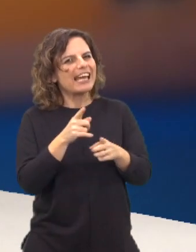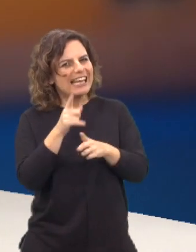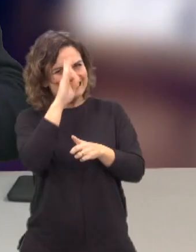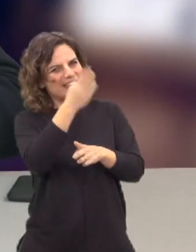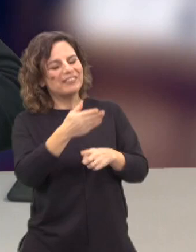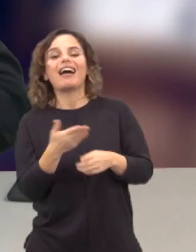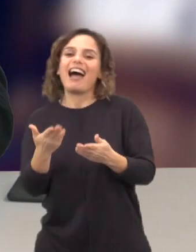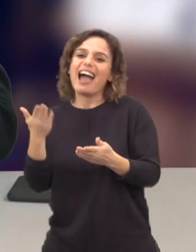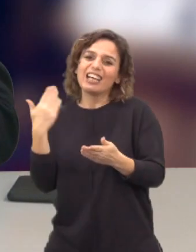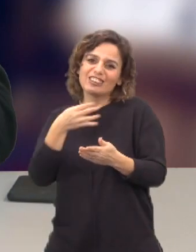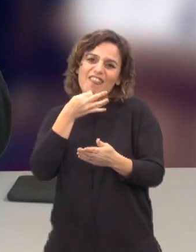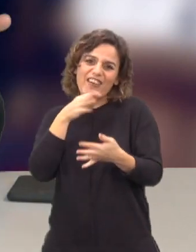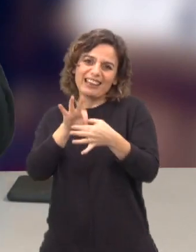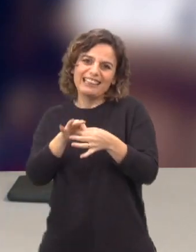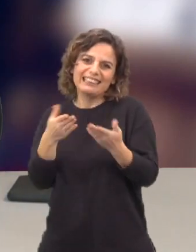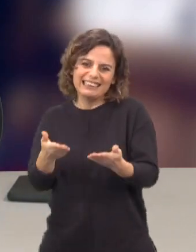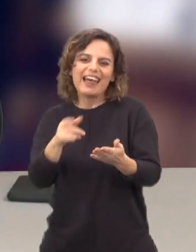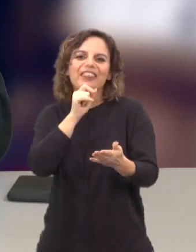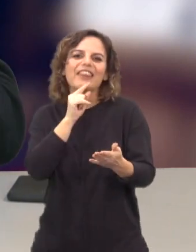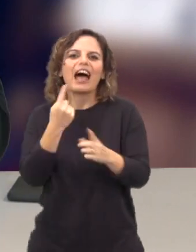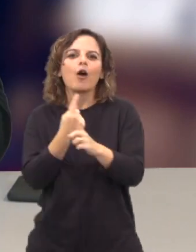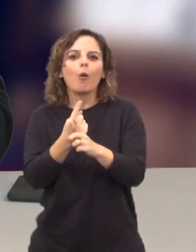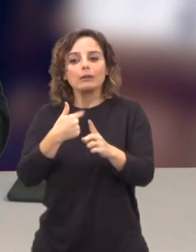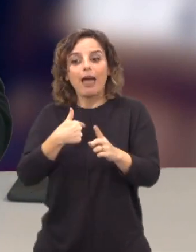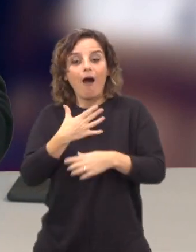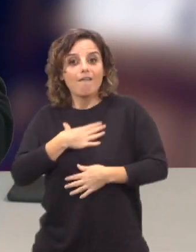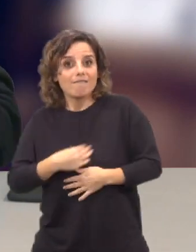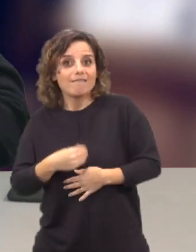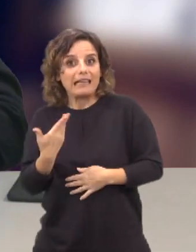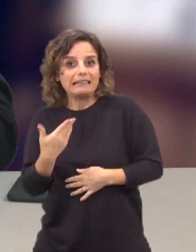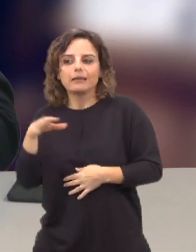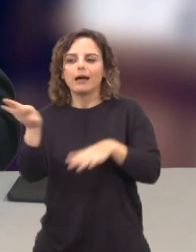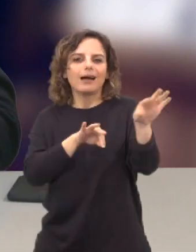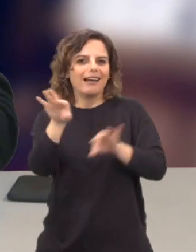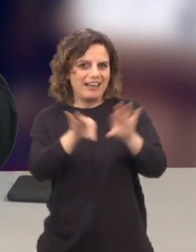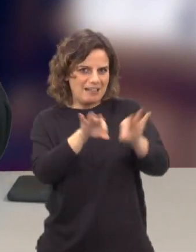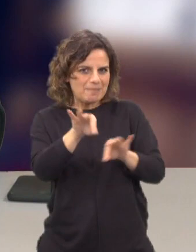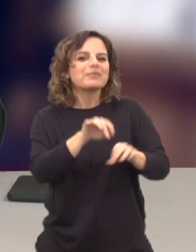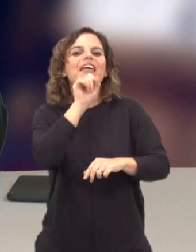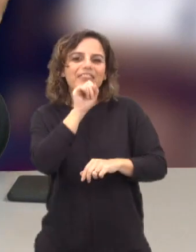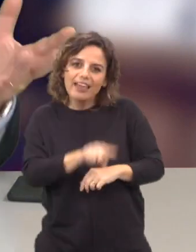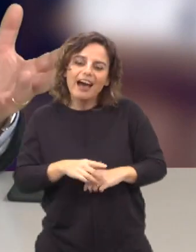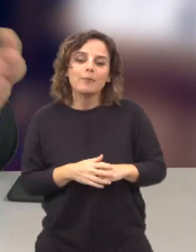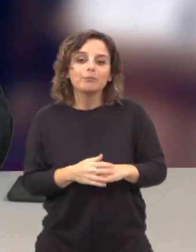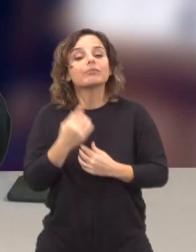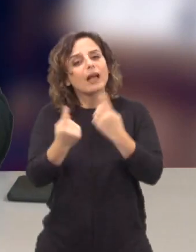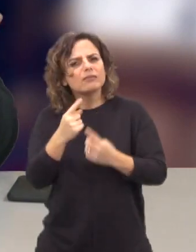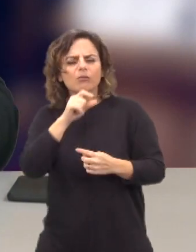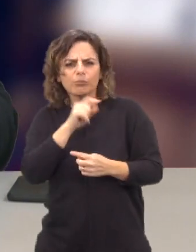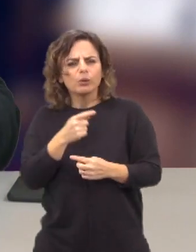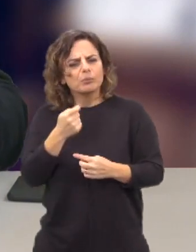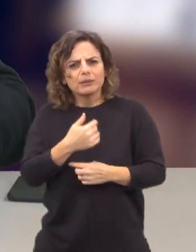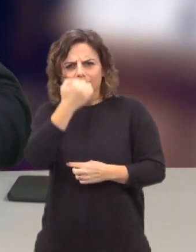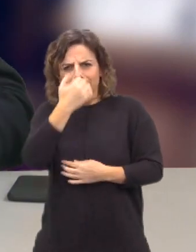tem a ver com o que estávamos a falar. Exato. Nós podemos selecionar as coisas à nossa medida e isso é possível. Ainda que muitas vezes possa haver alguma